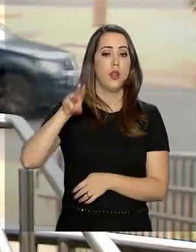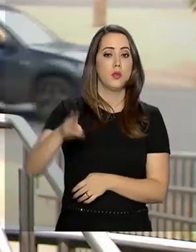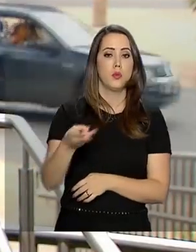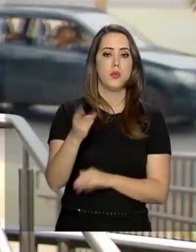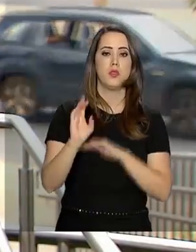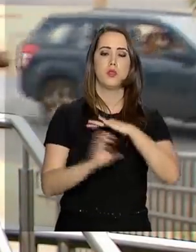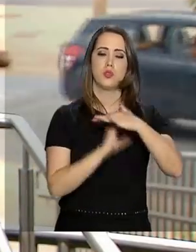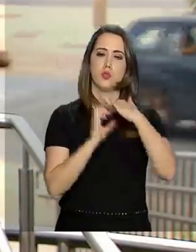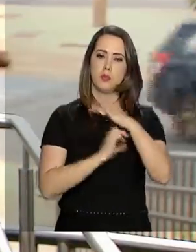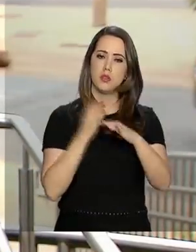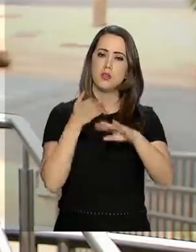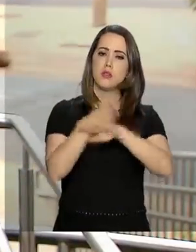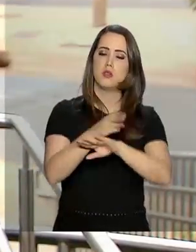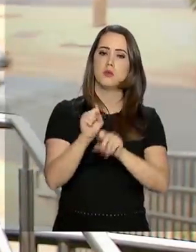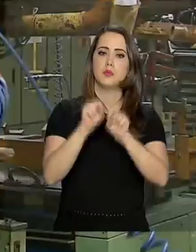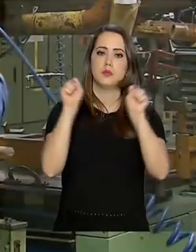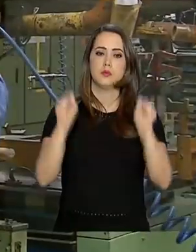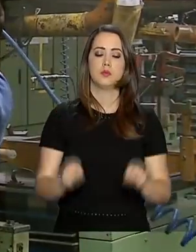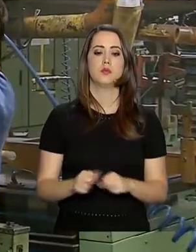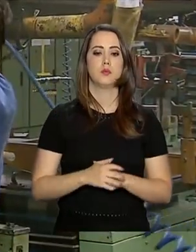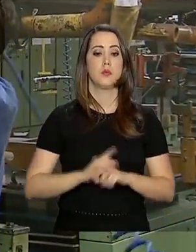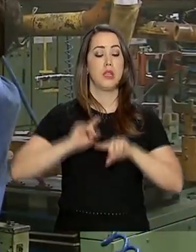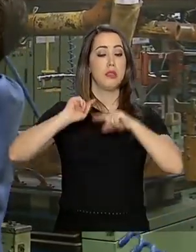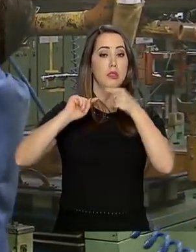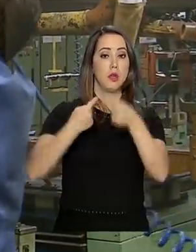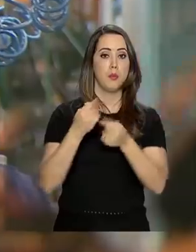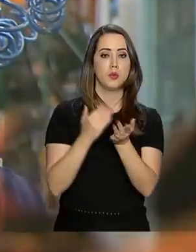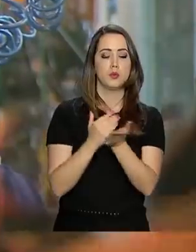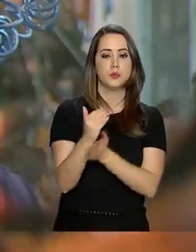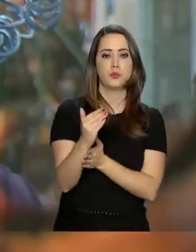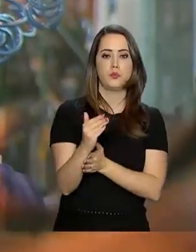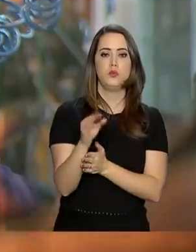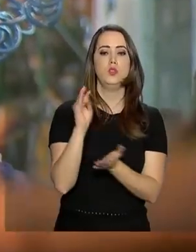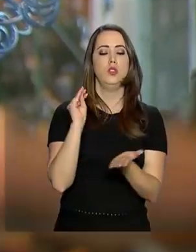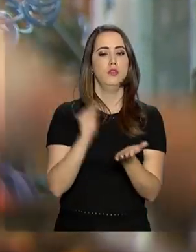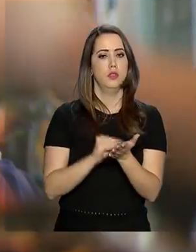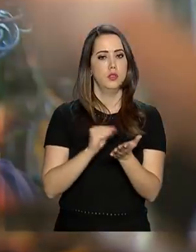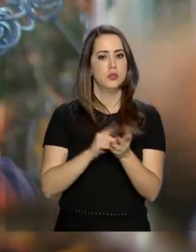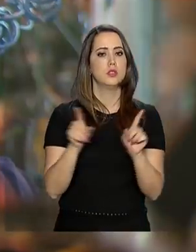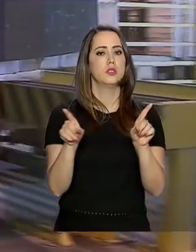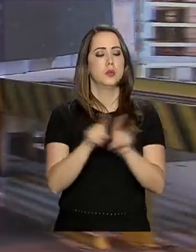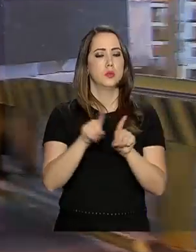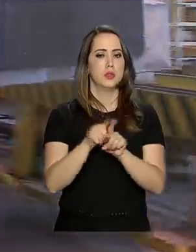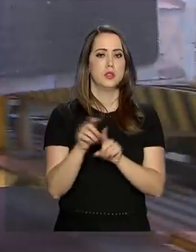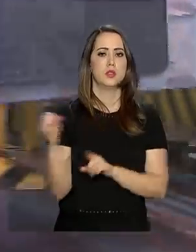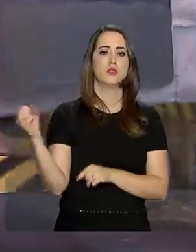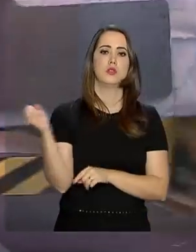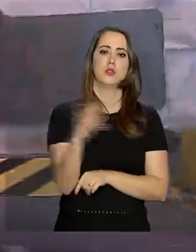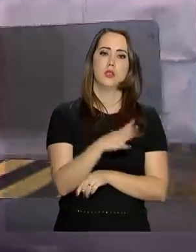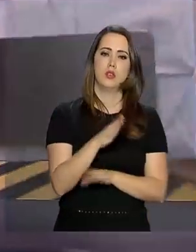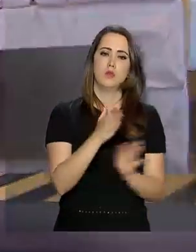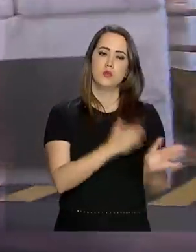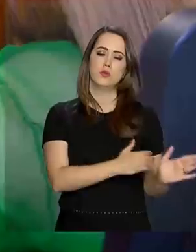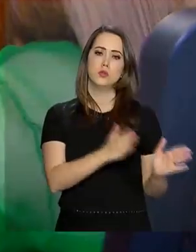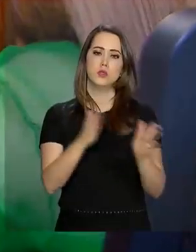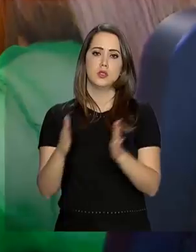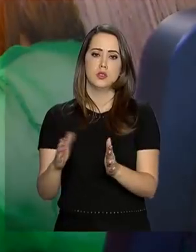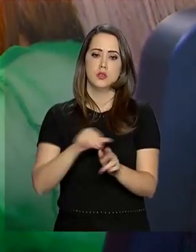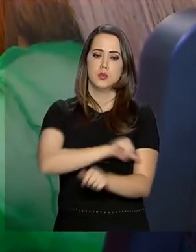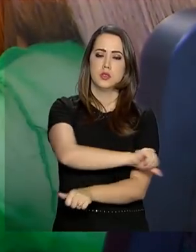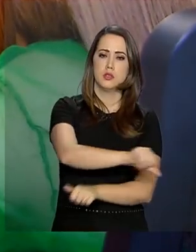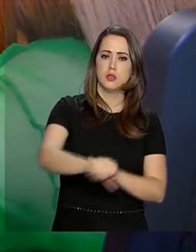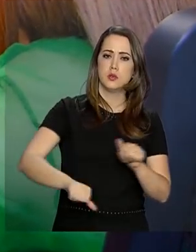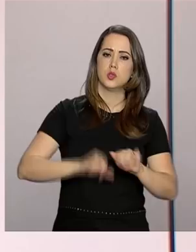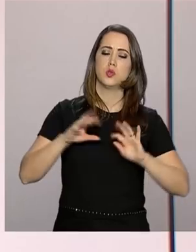de empresas entrem no sistema. Depois dessa etapa, faltam ainda novas fases para a transmissão de